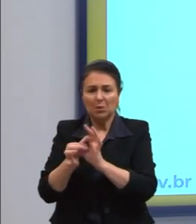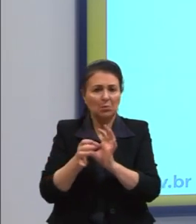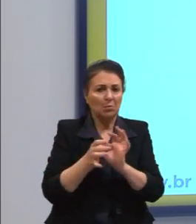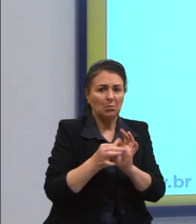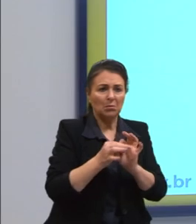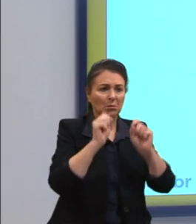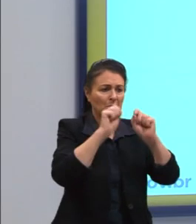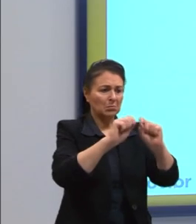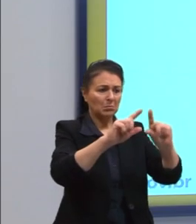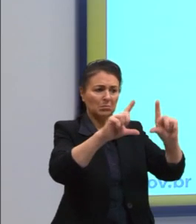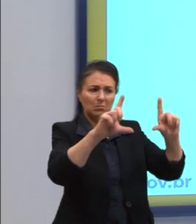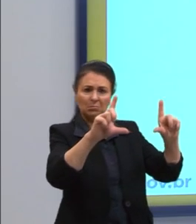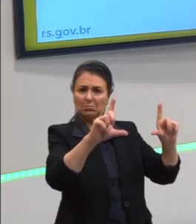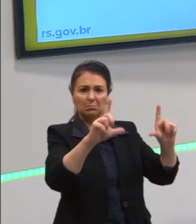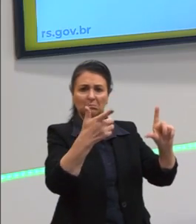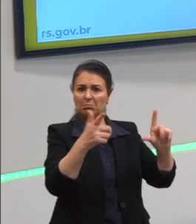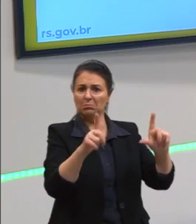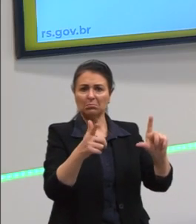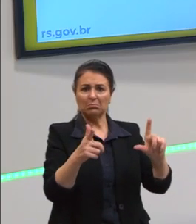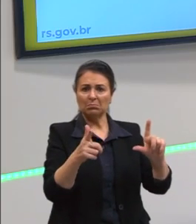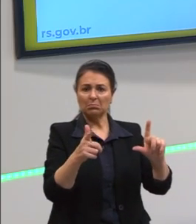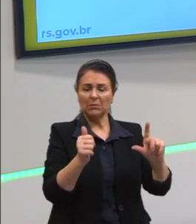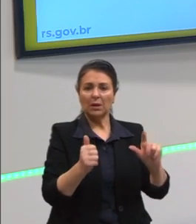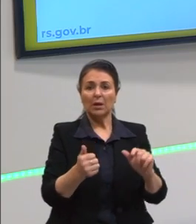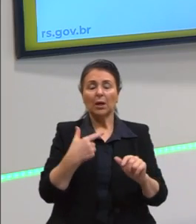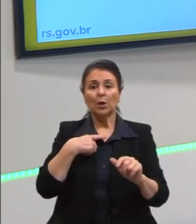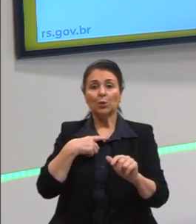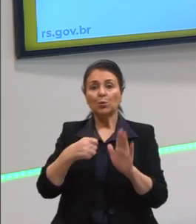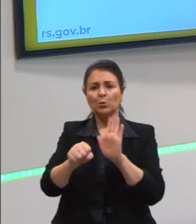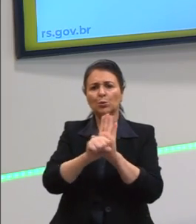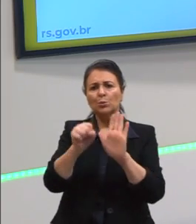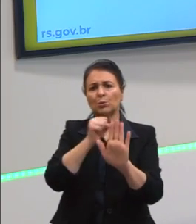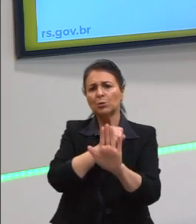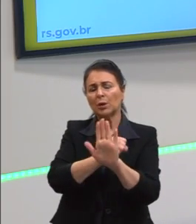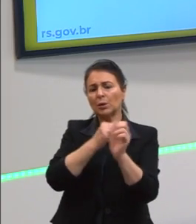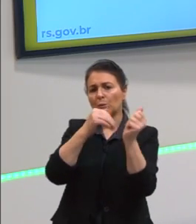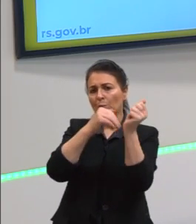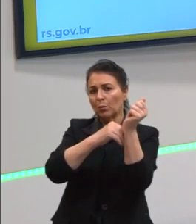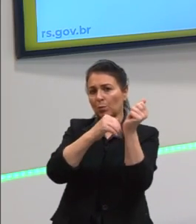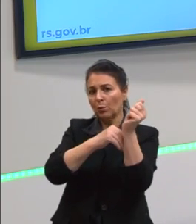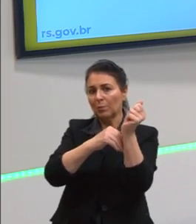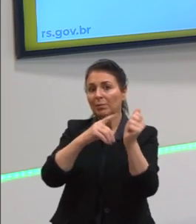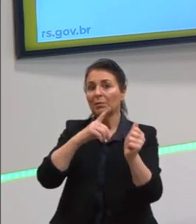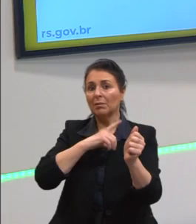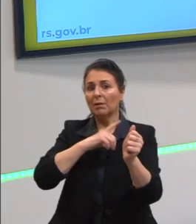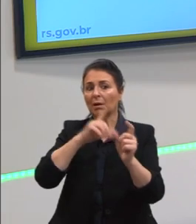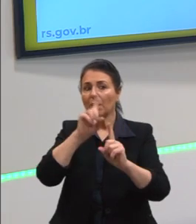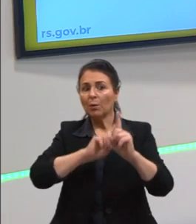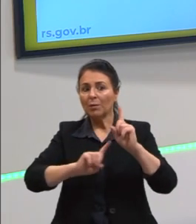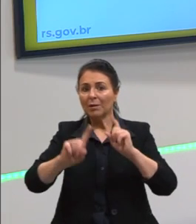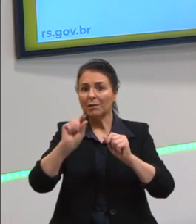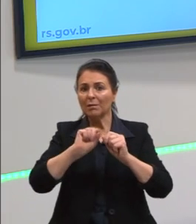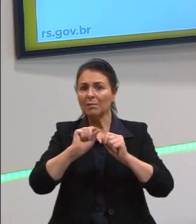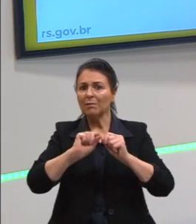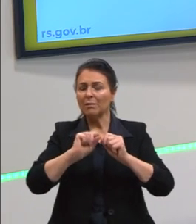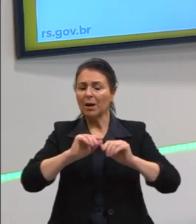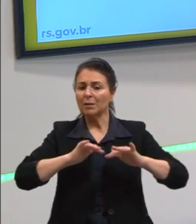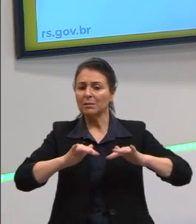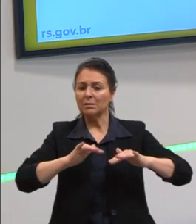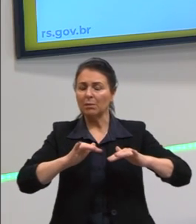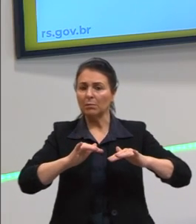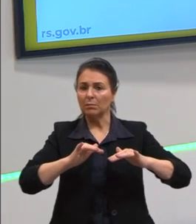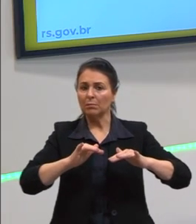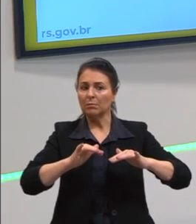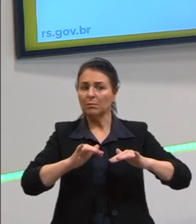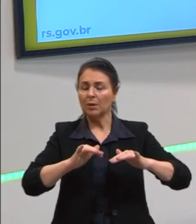Qual é a diferença dele para o sujeito oculto? Lá no sujeito oculto, eu tenho alguém que faz ação. Aqui é a mesma coisa.